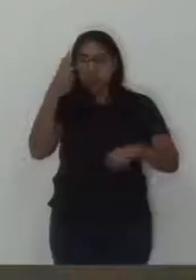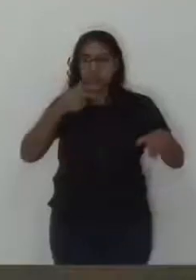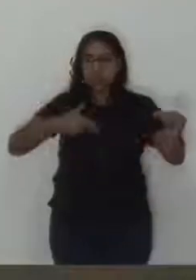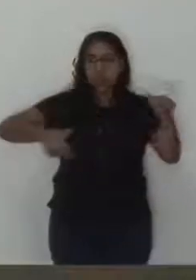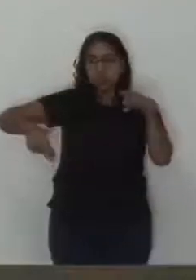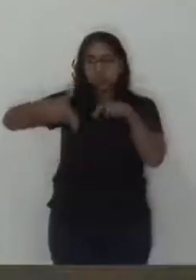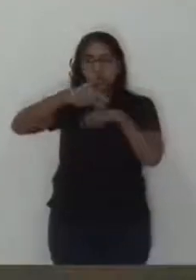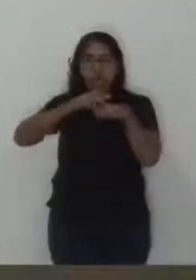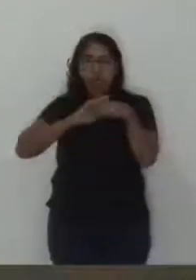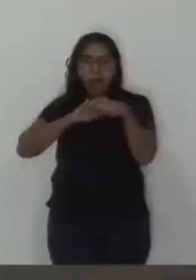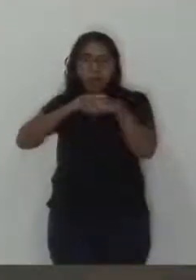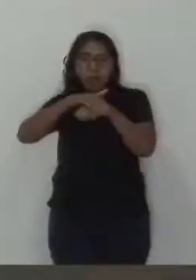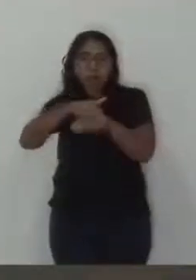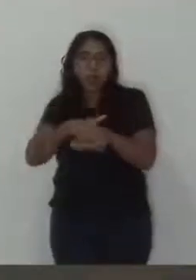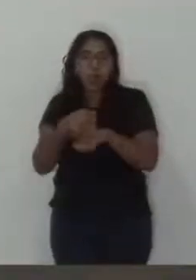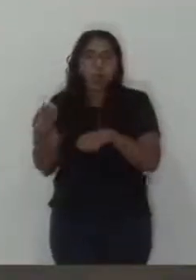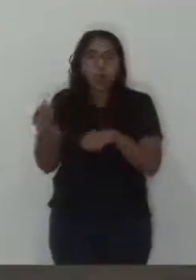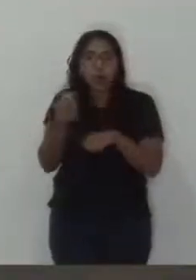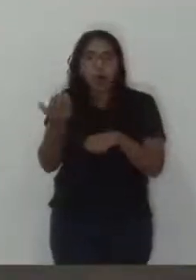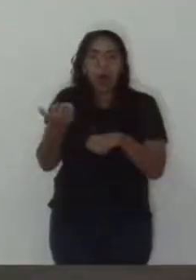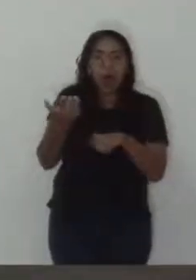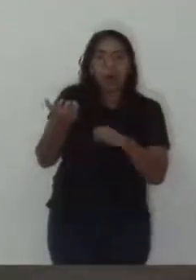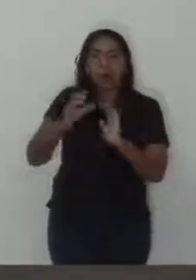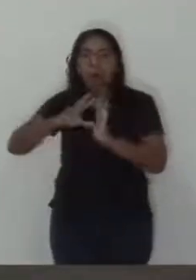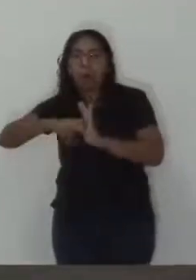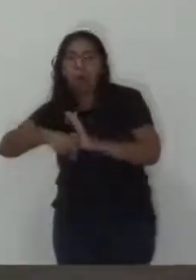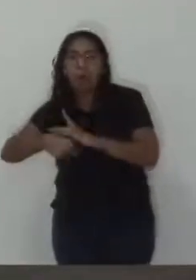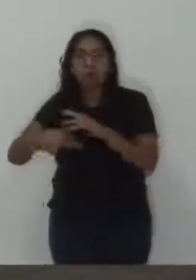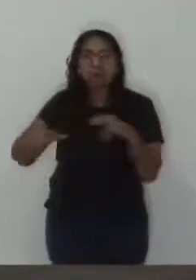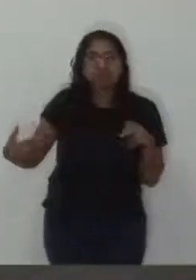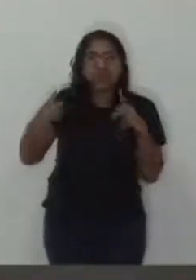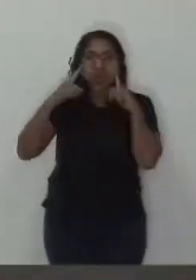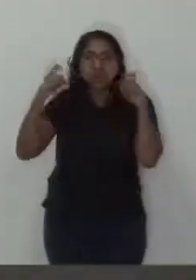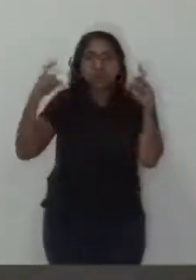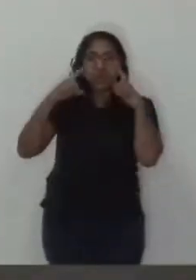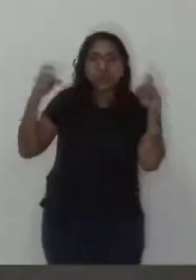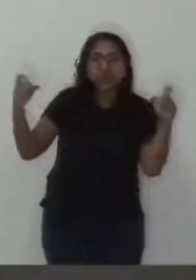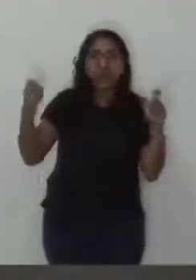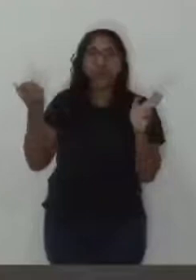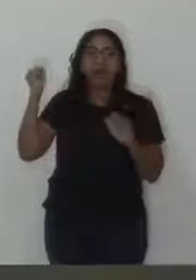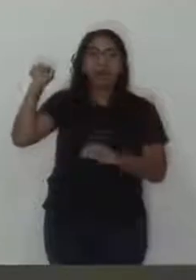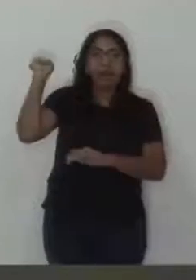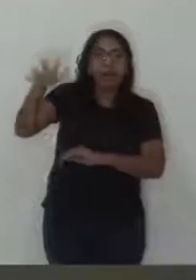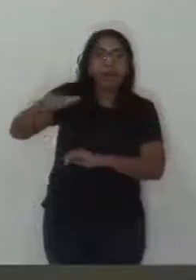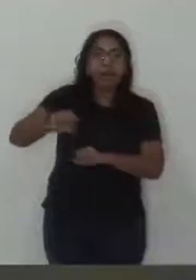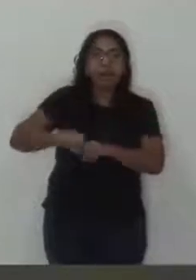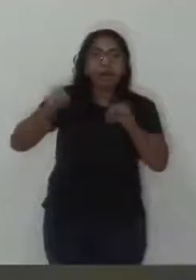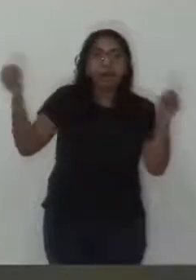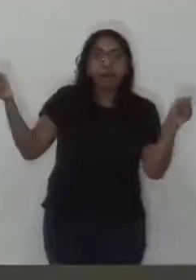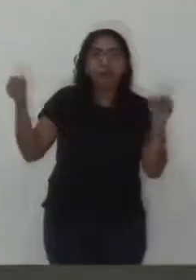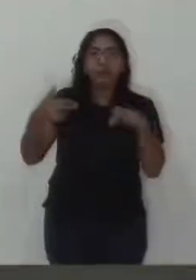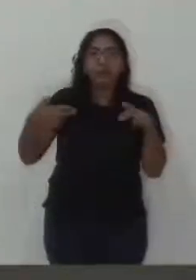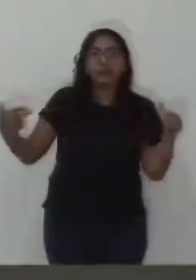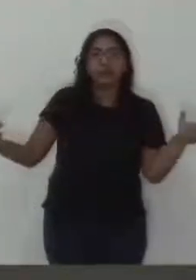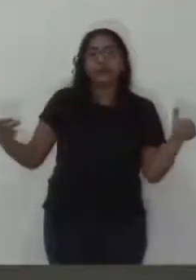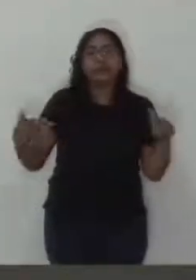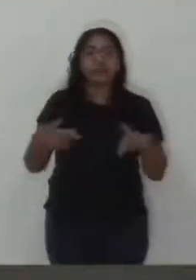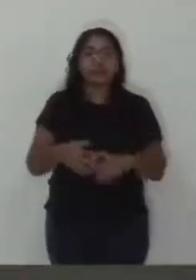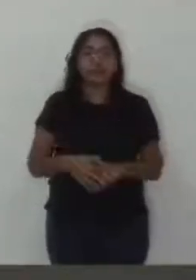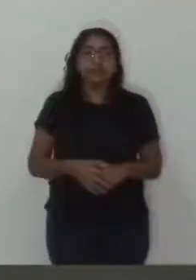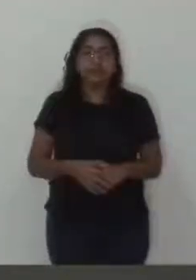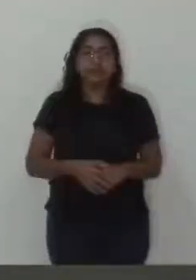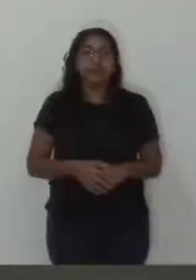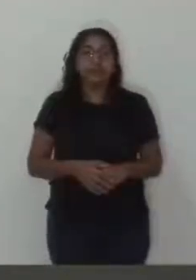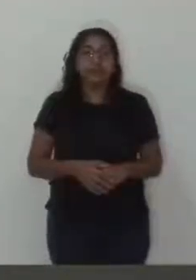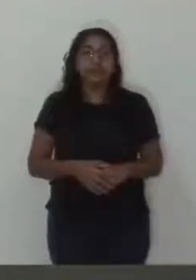mais contundente esse problema que tem de violência, de depredação, de vandalismo. Na maioria das vezes, não é